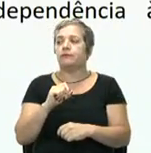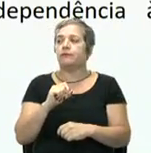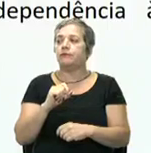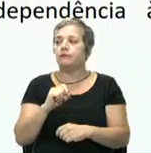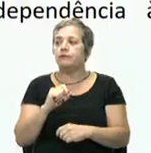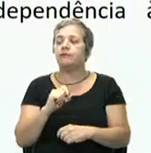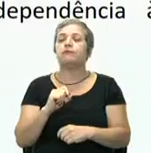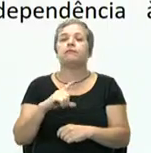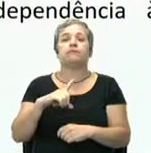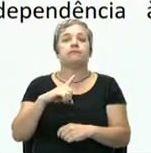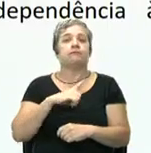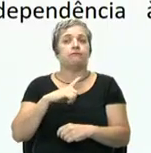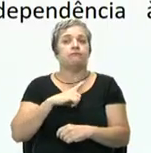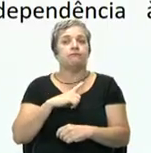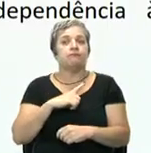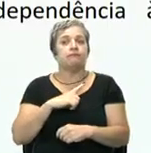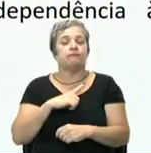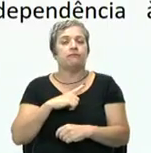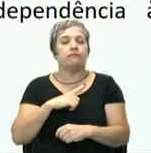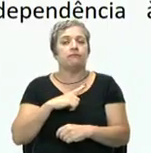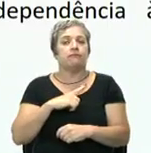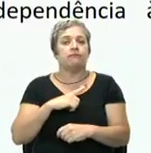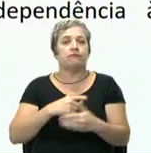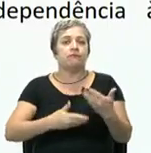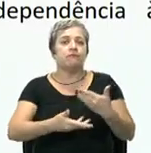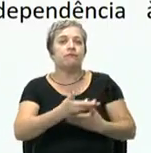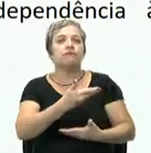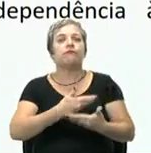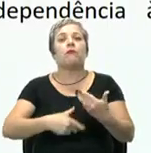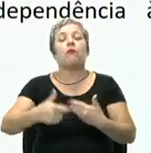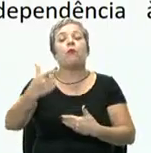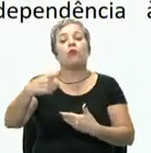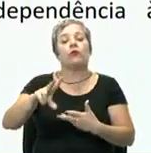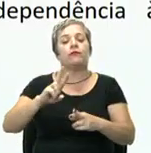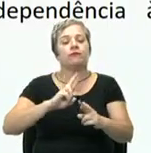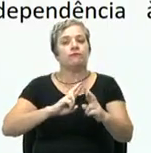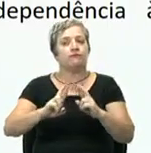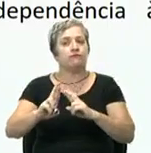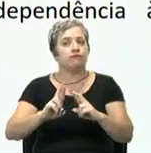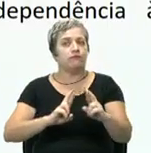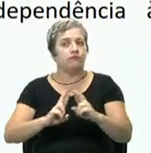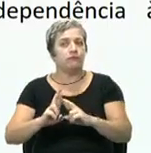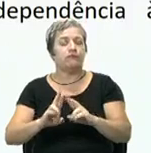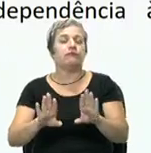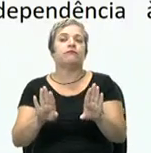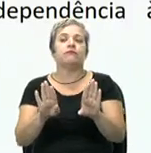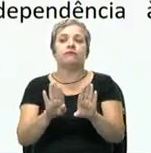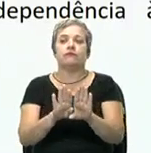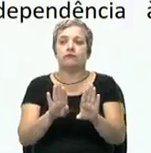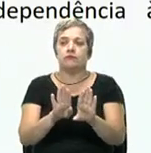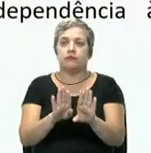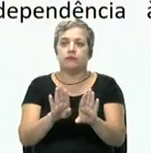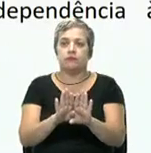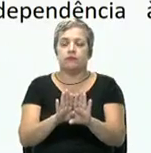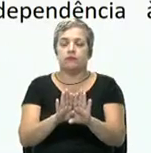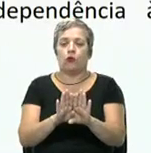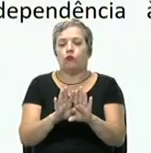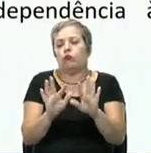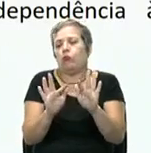É necessário que existam entre as partes outras relações e que não há